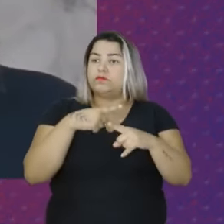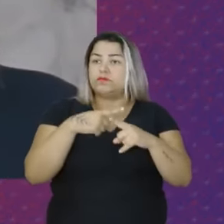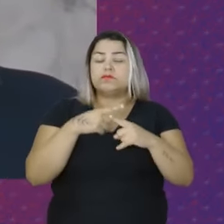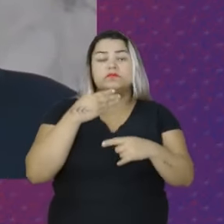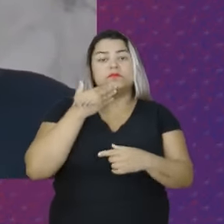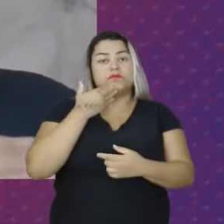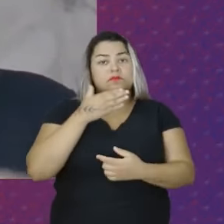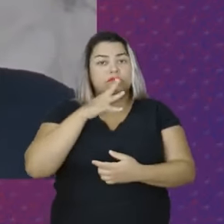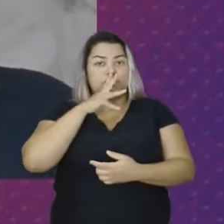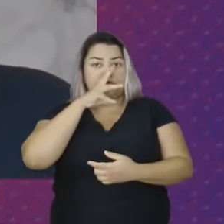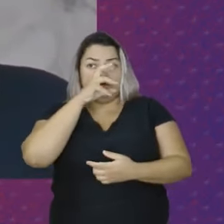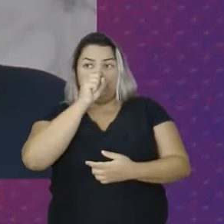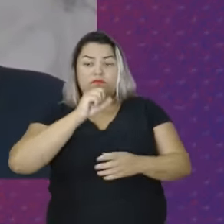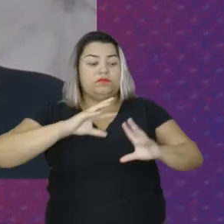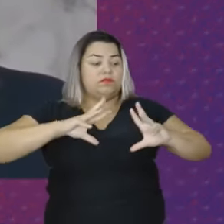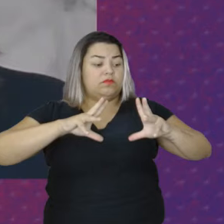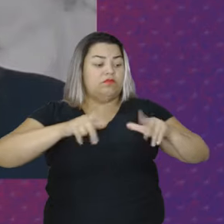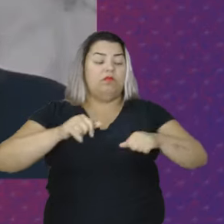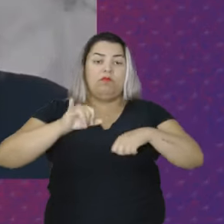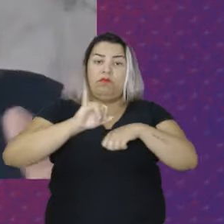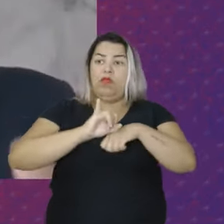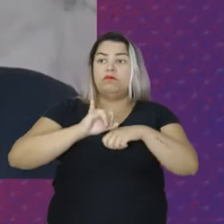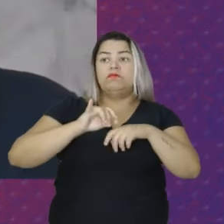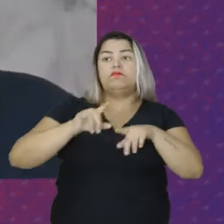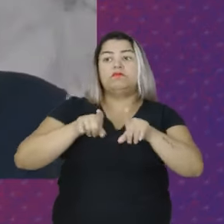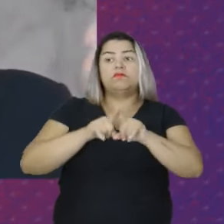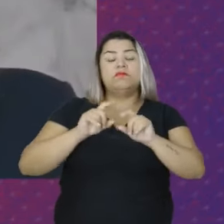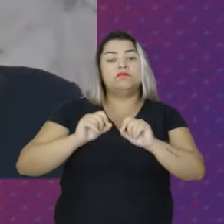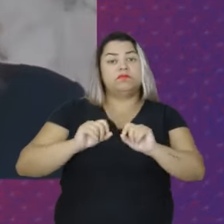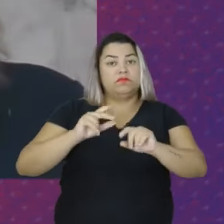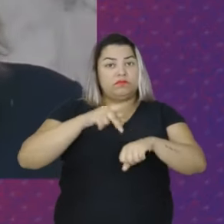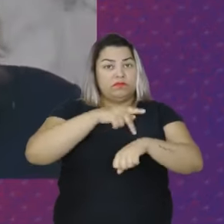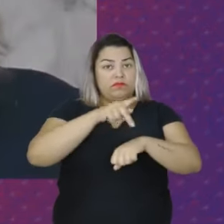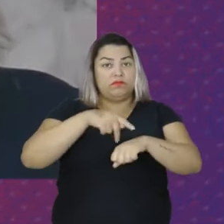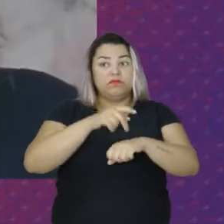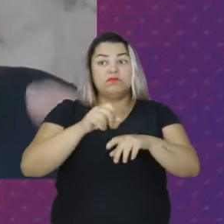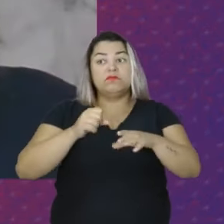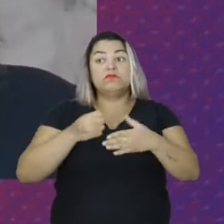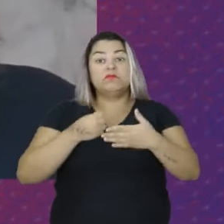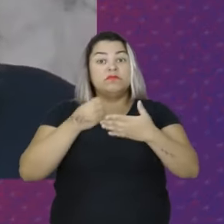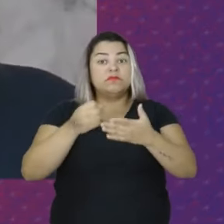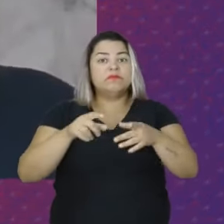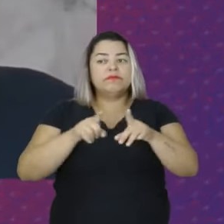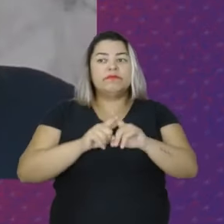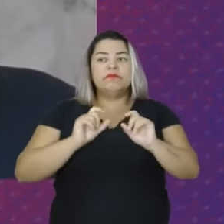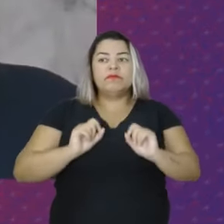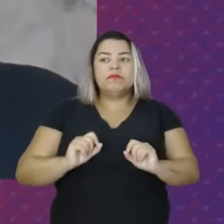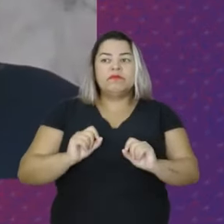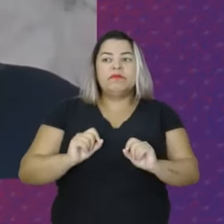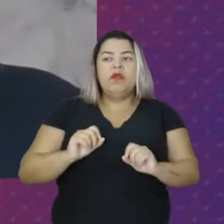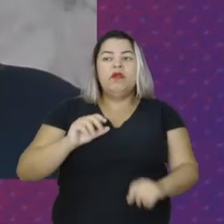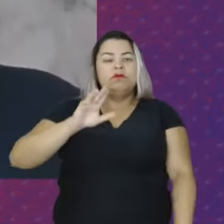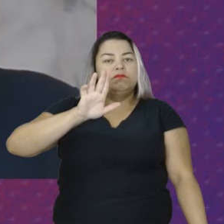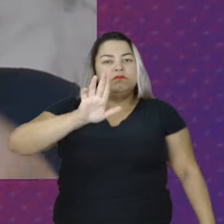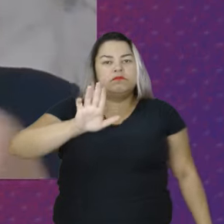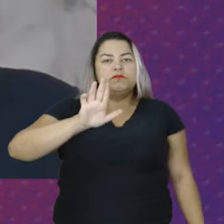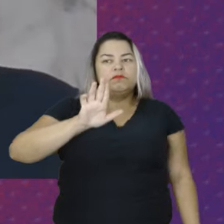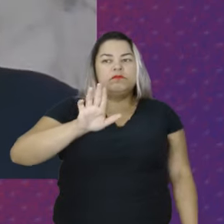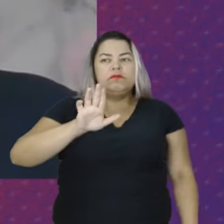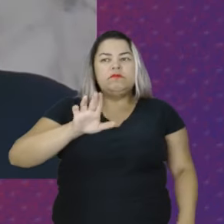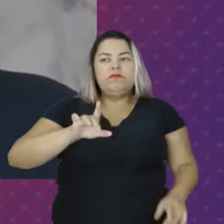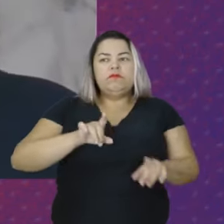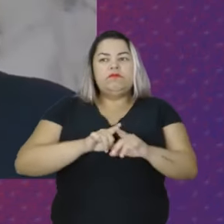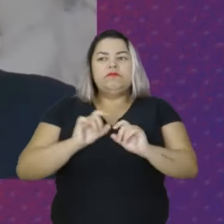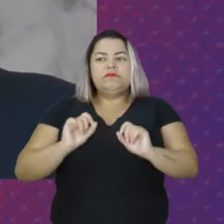forte de todas as centrais sindicais do país entregues para o então candidato O Luiz Inácio Lula da Silva,